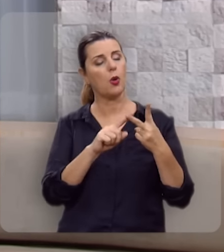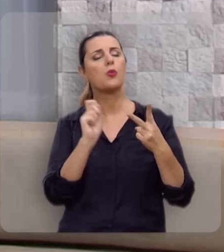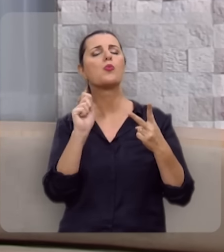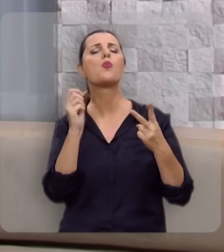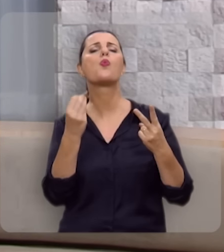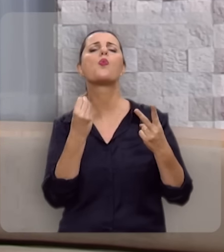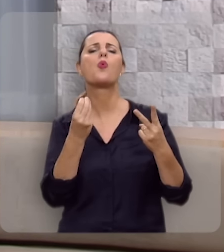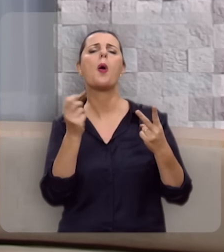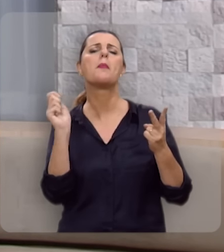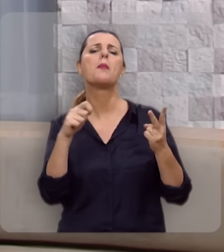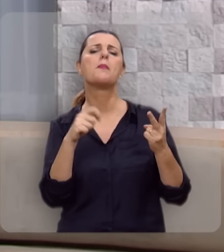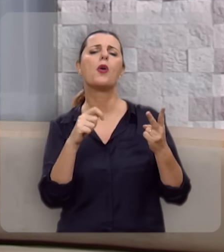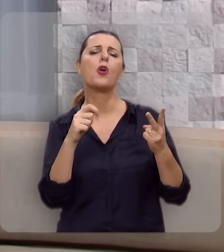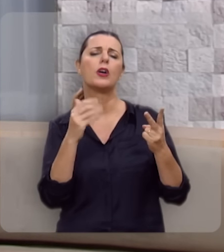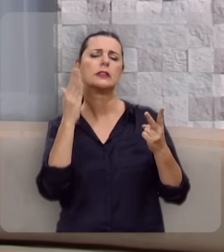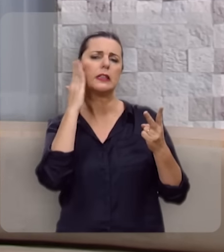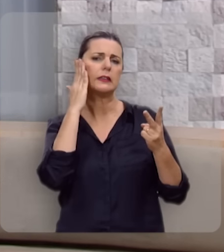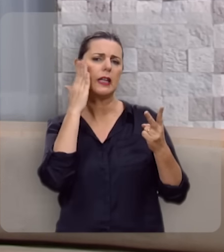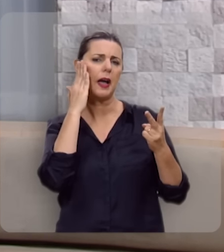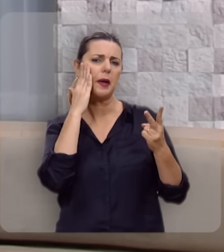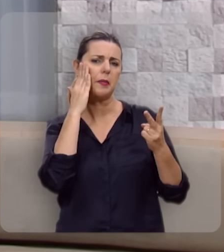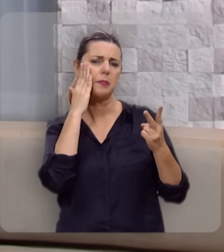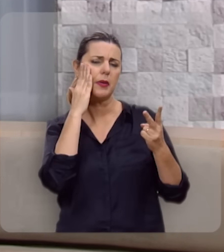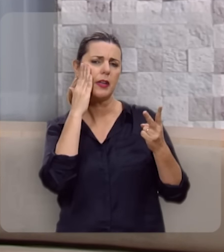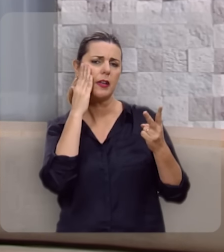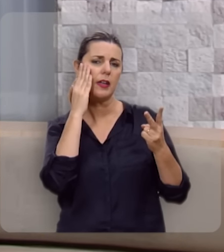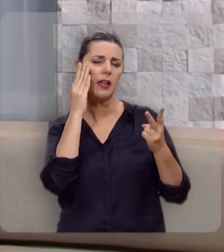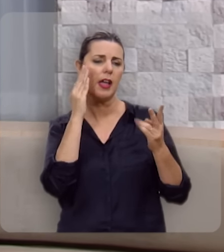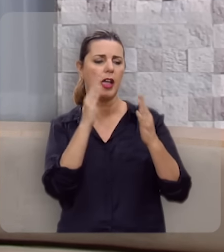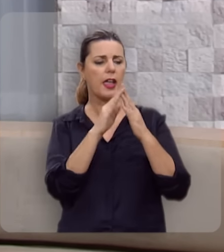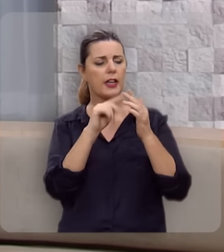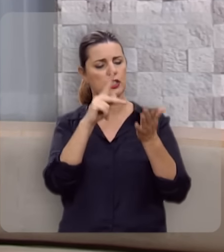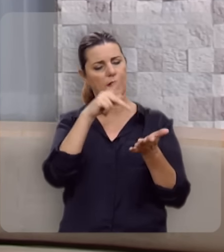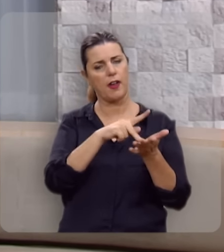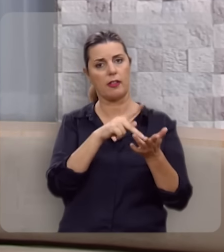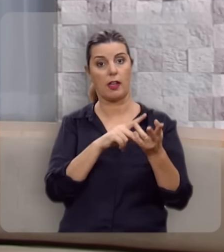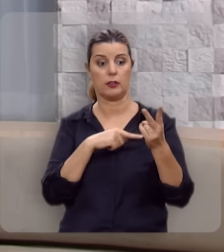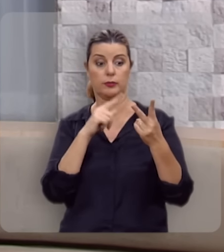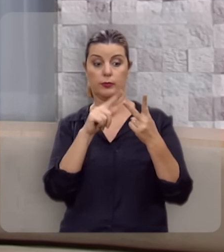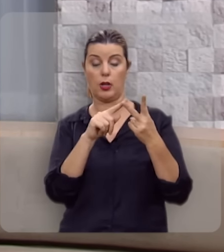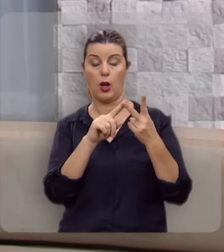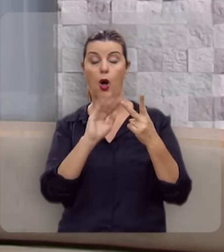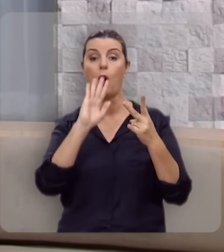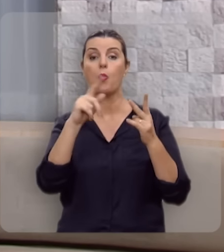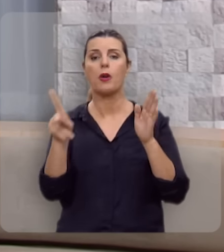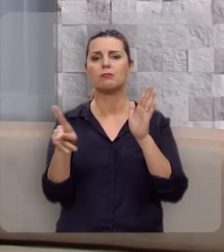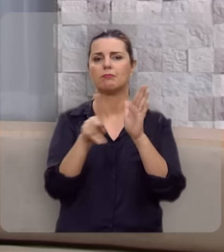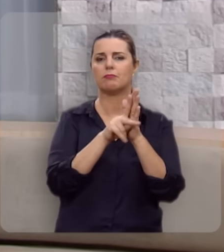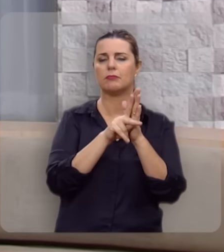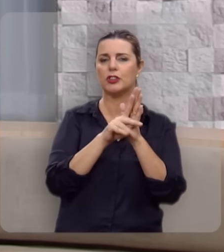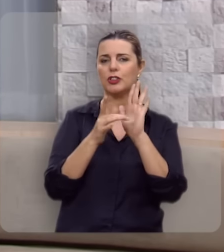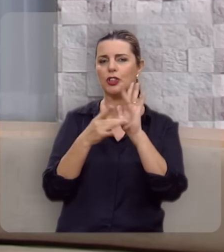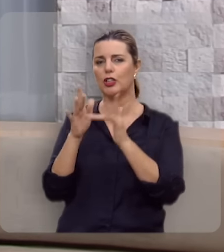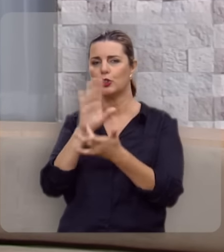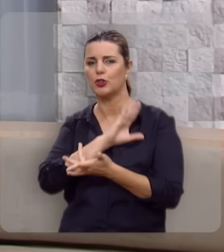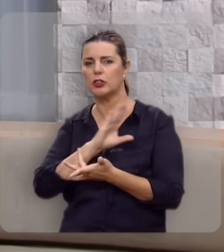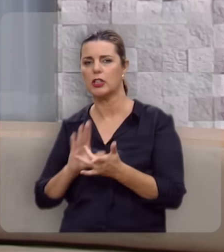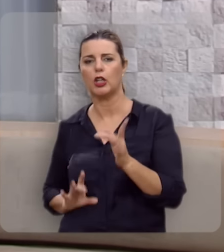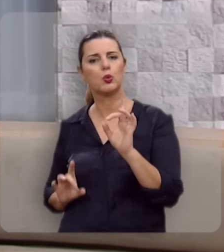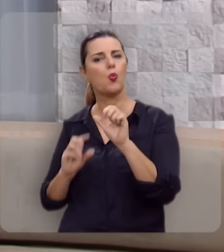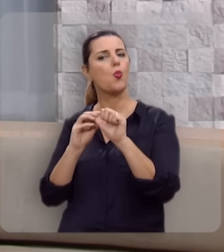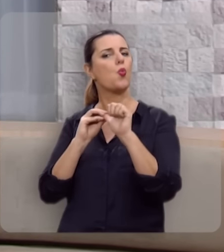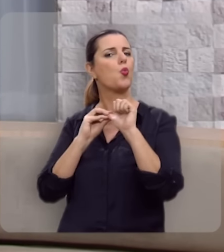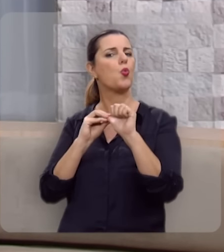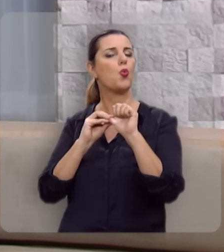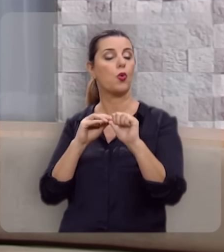Segundo lugar, como é que você pode saber quando a igreja é verdadeira, coluna e baluarte da verdade? Quando esta igreja é propriedade exclusiva